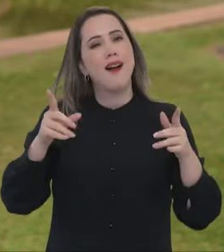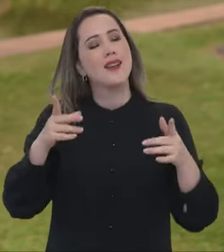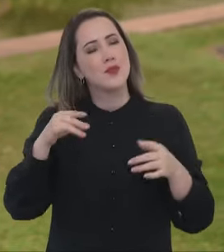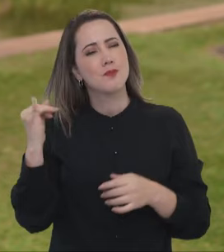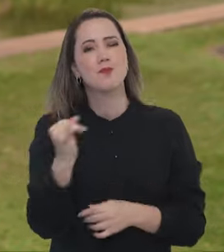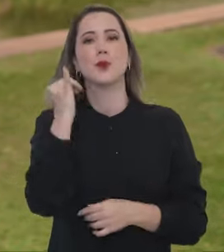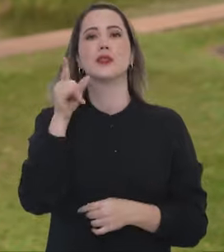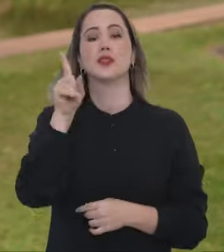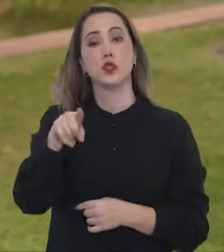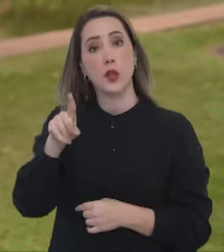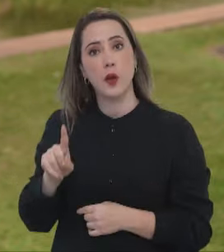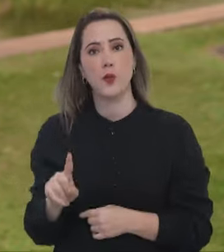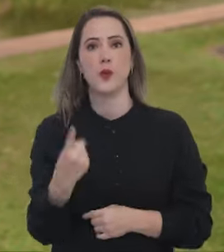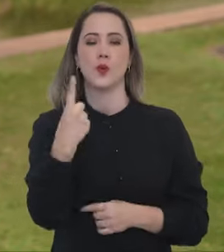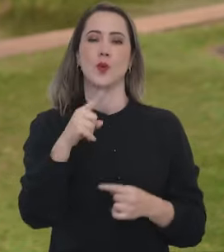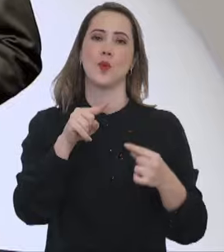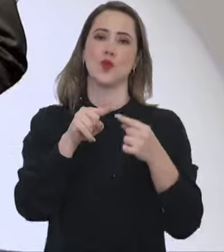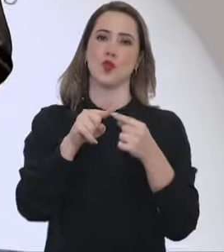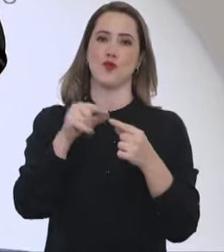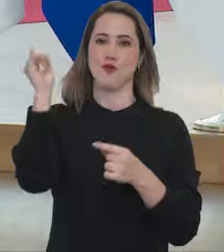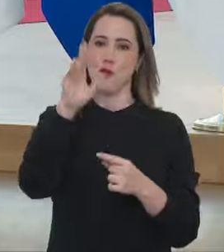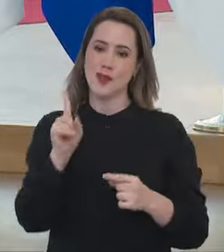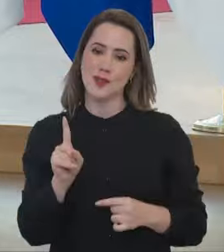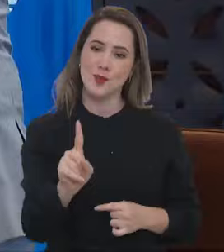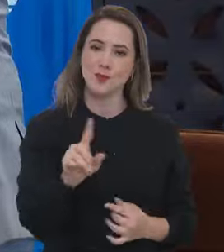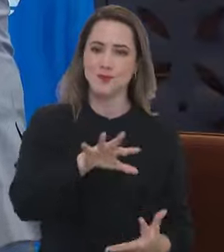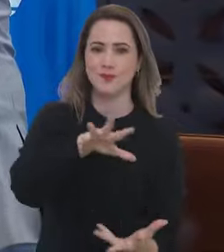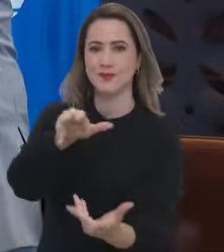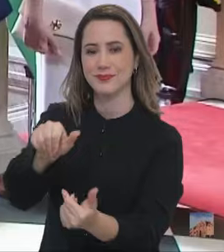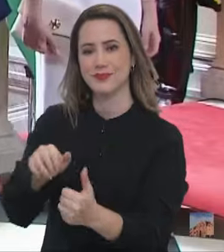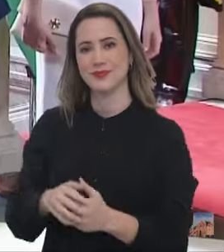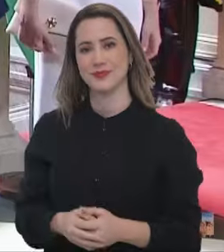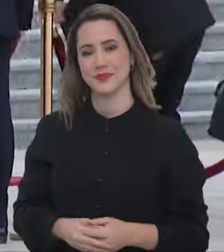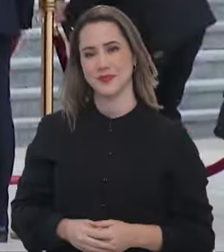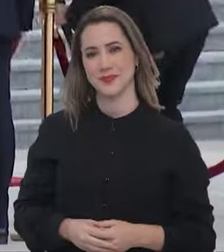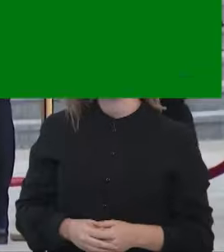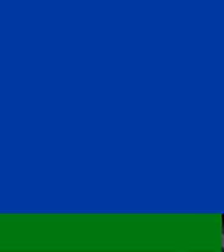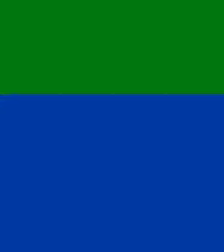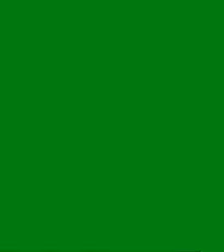mas no fim das contas, é uma coisa só. O Brasil no Mundo.